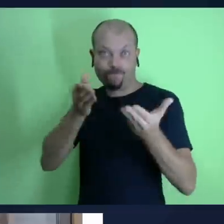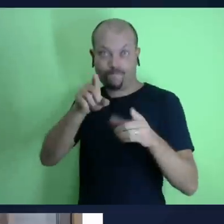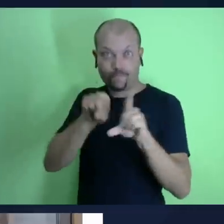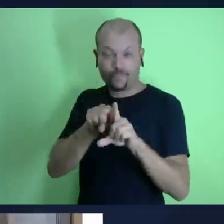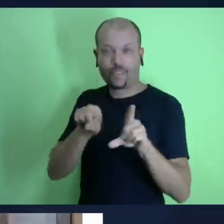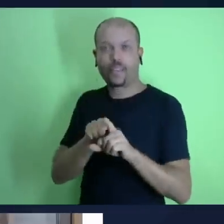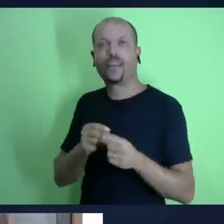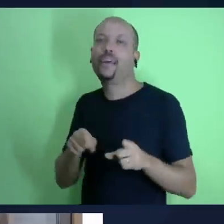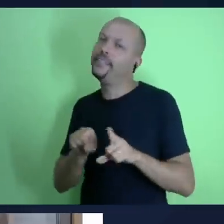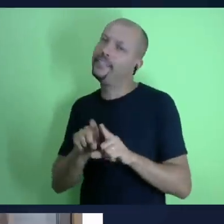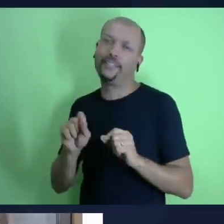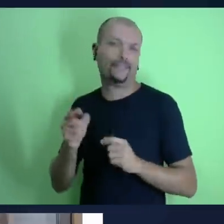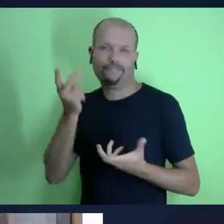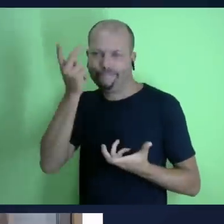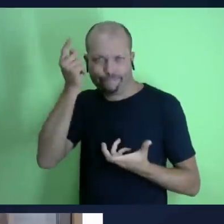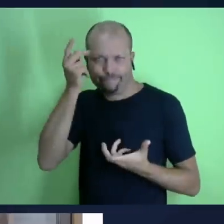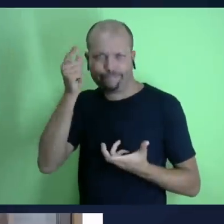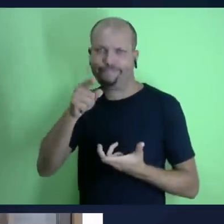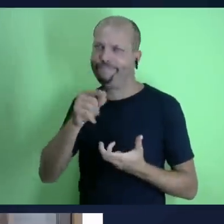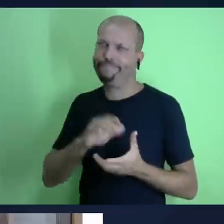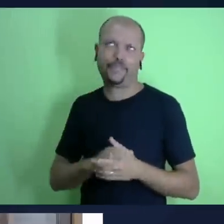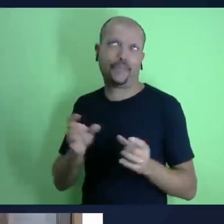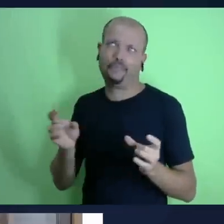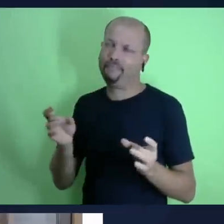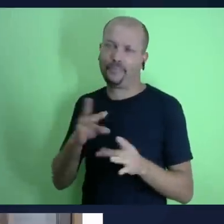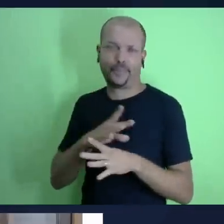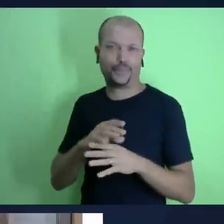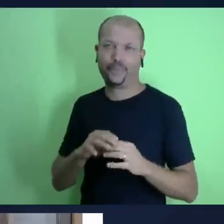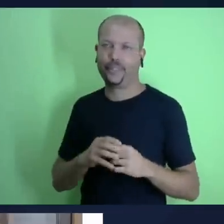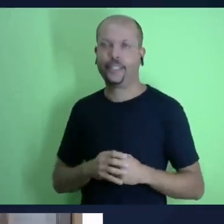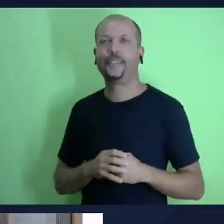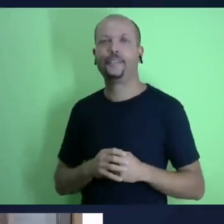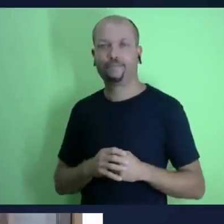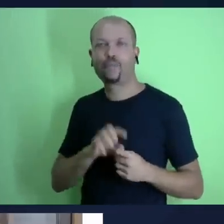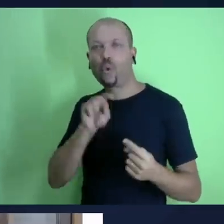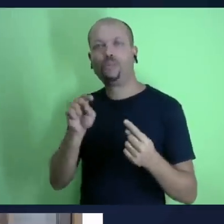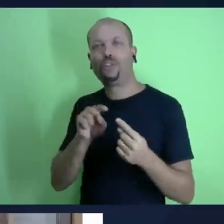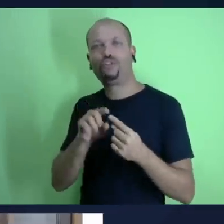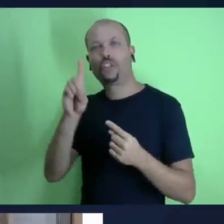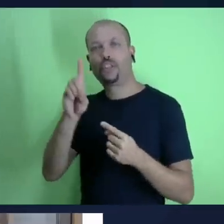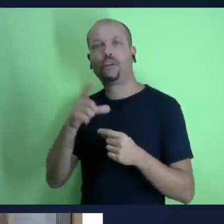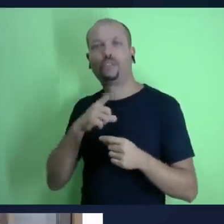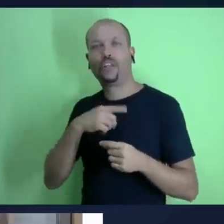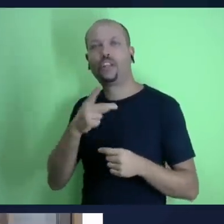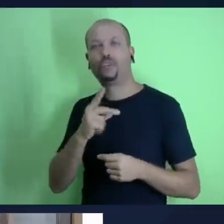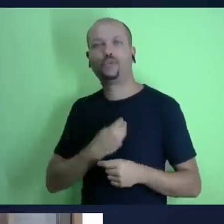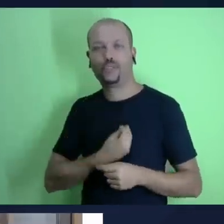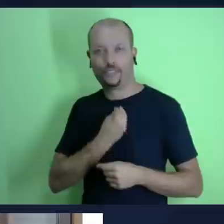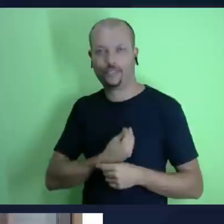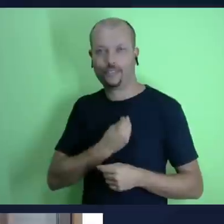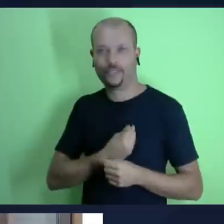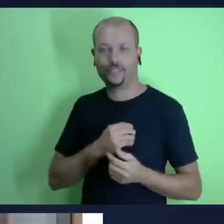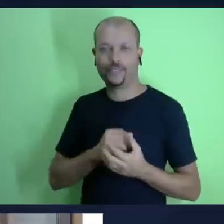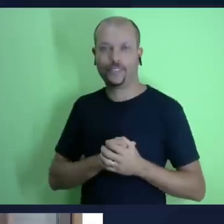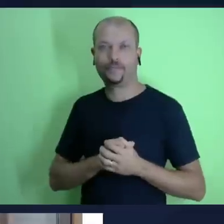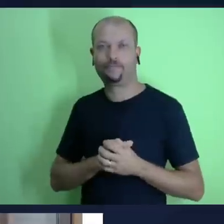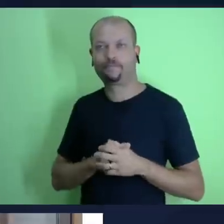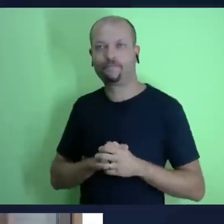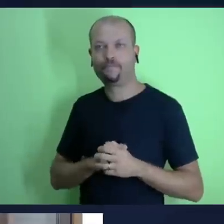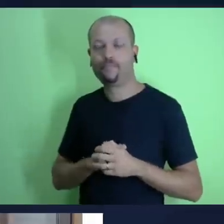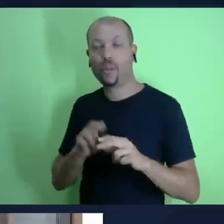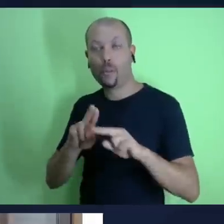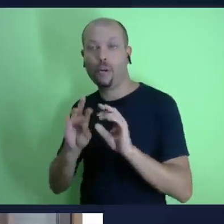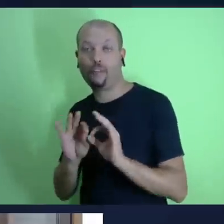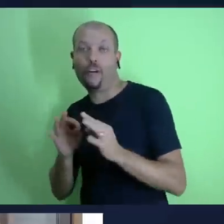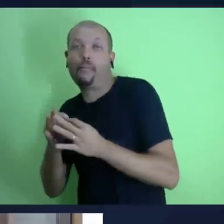ser um abençoador e eu quero agora convidar você para a gente orar e a gente falar com esse nosso Deus tão maravilhoso Senhor nosso Deus